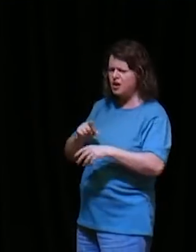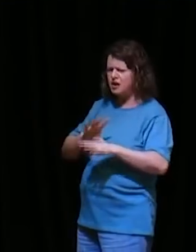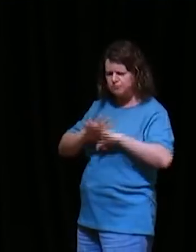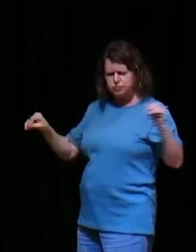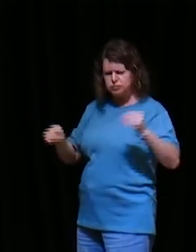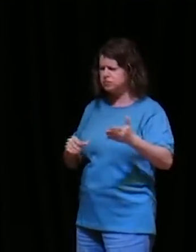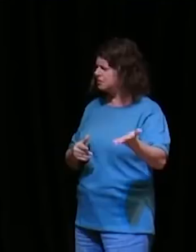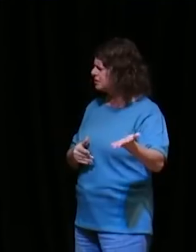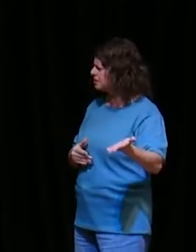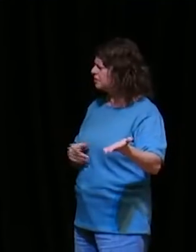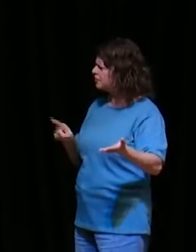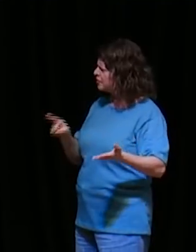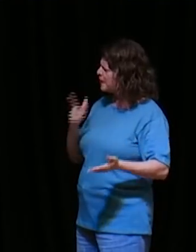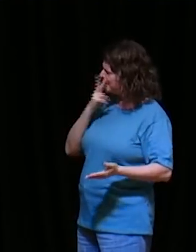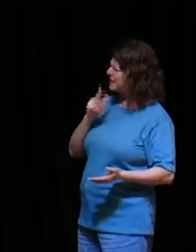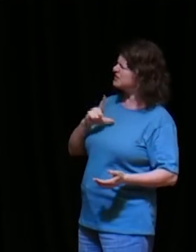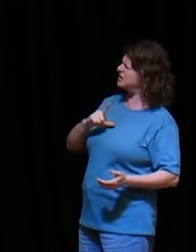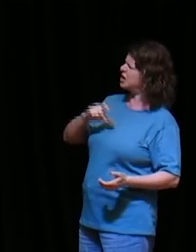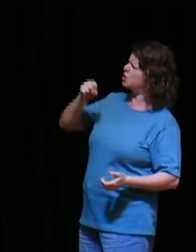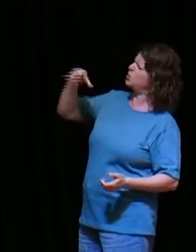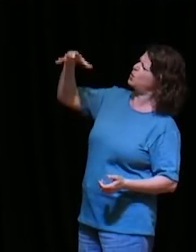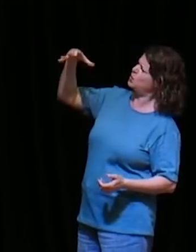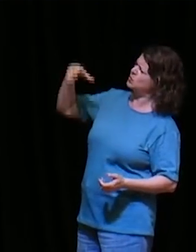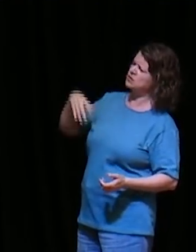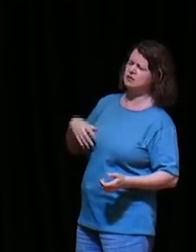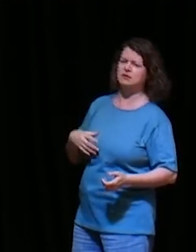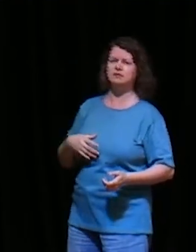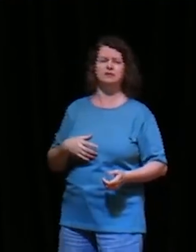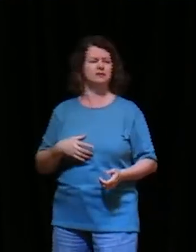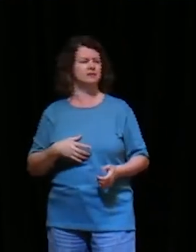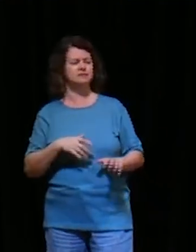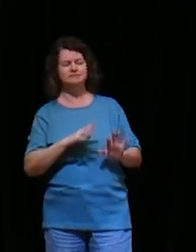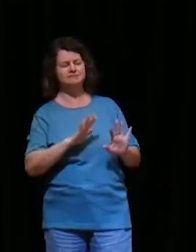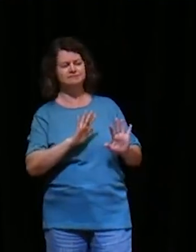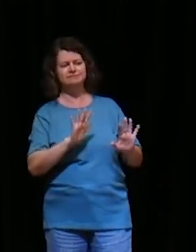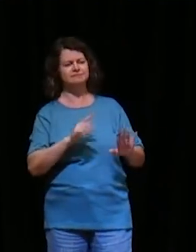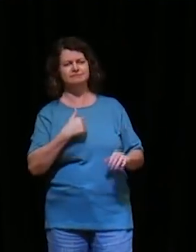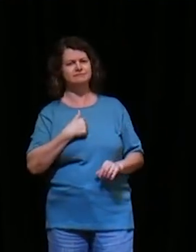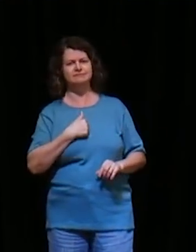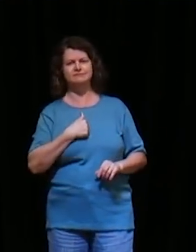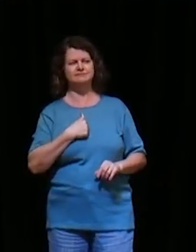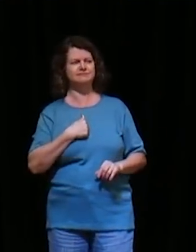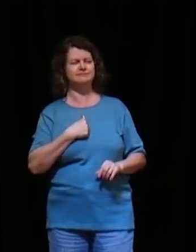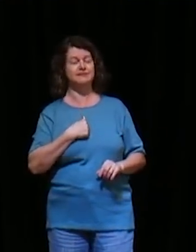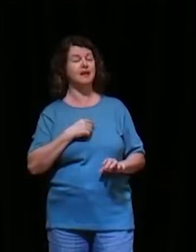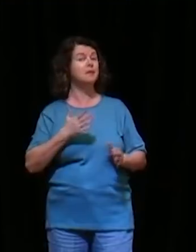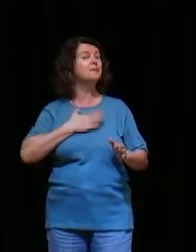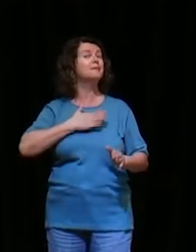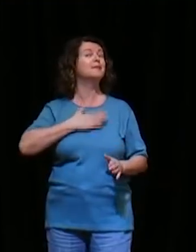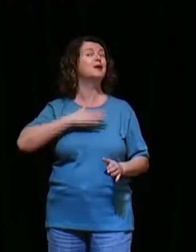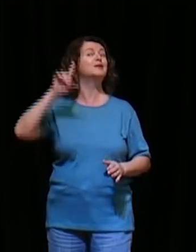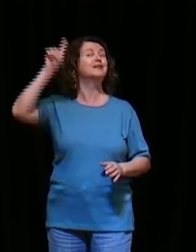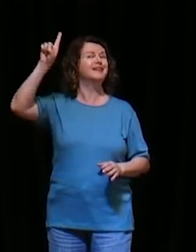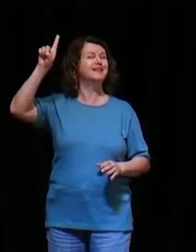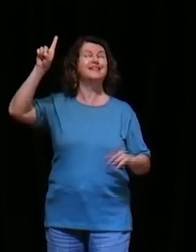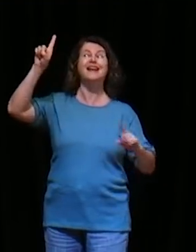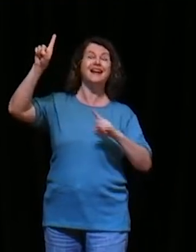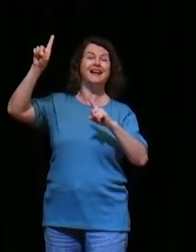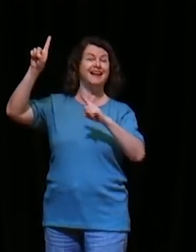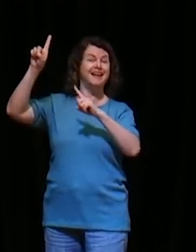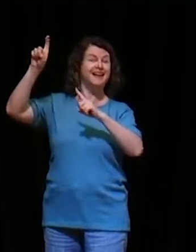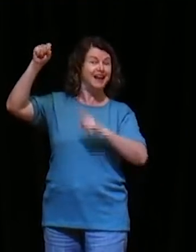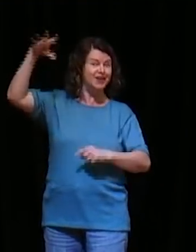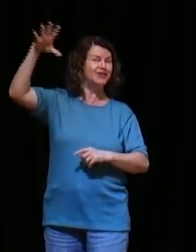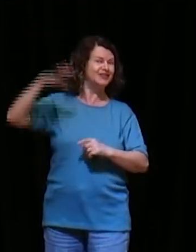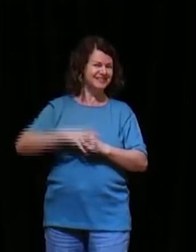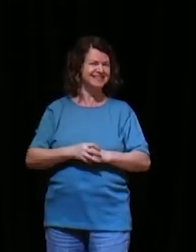eu acho que se eu tenho uma luz, eu falei, querido, não sou eu não, é o meu Deus, é a presença do meu Deus, que me acompanha,